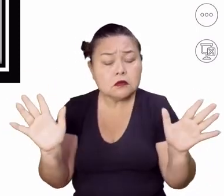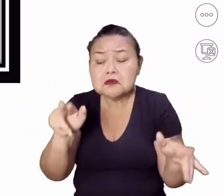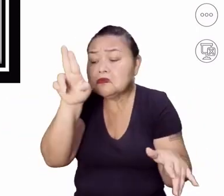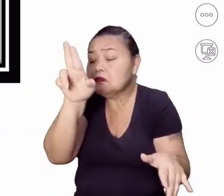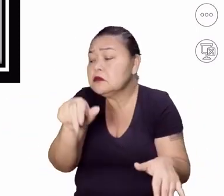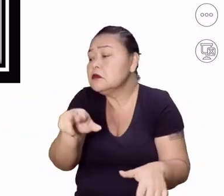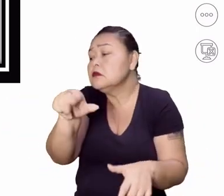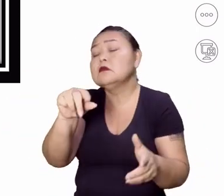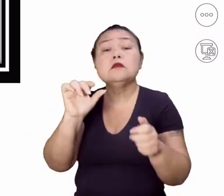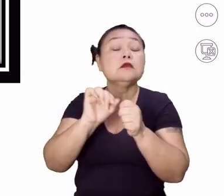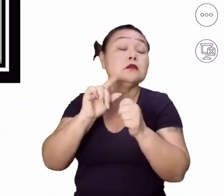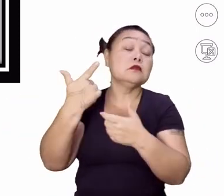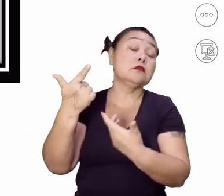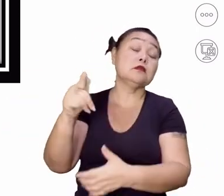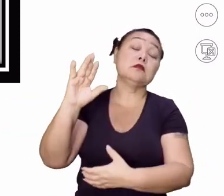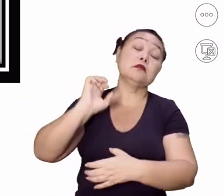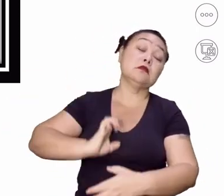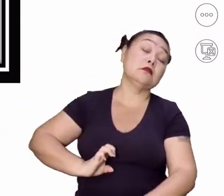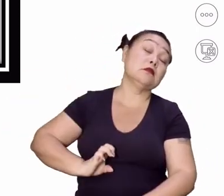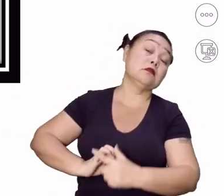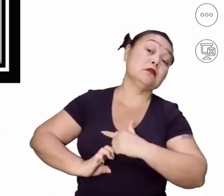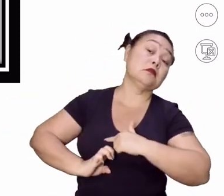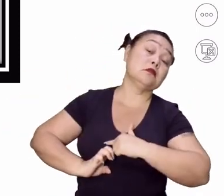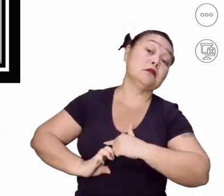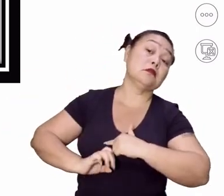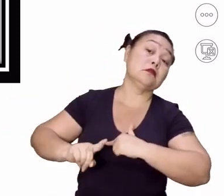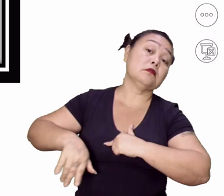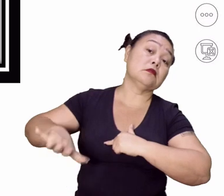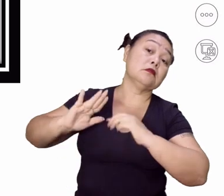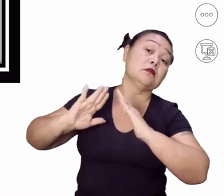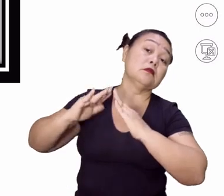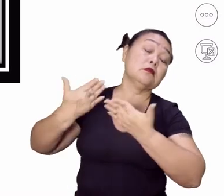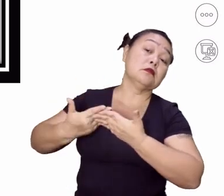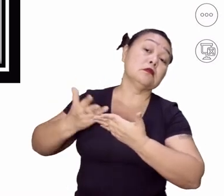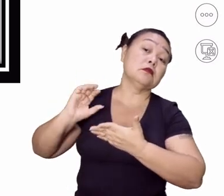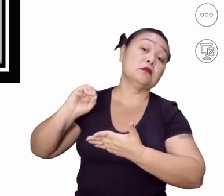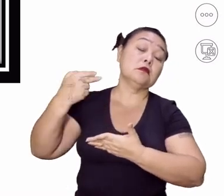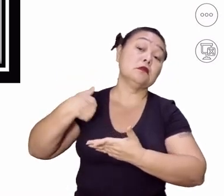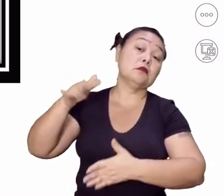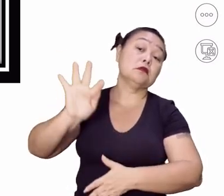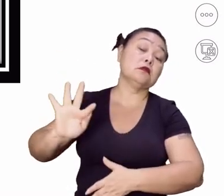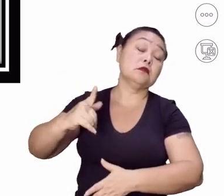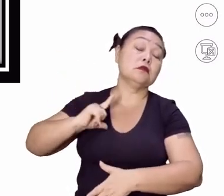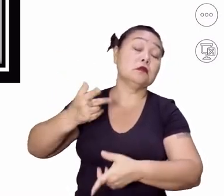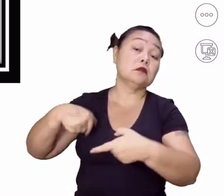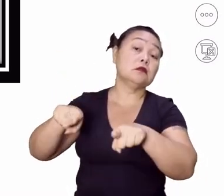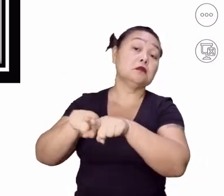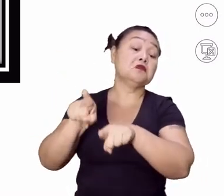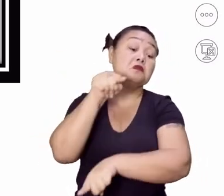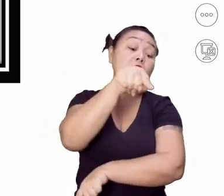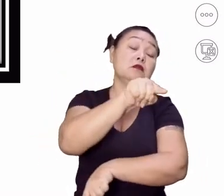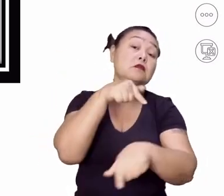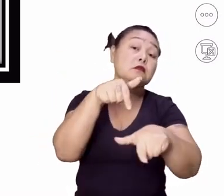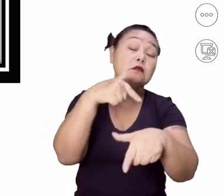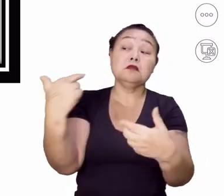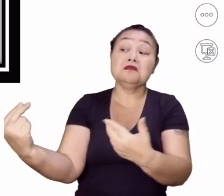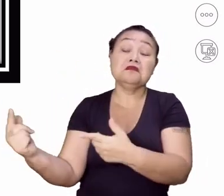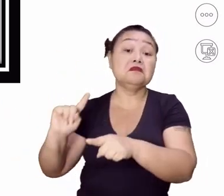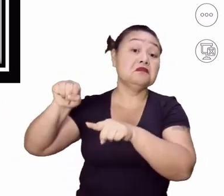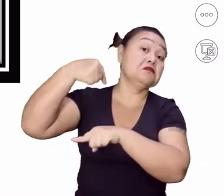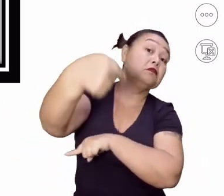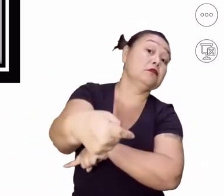Jamais, porque quem não tem ética na escola ou na faculdade, também não vai ter ética no trabalho. É